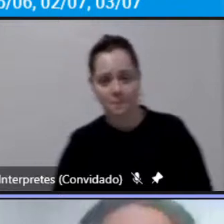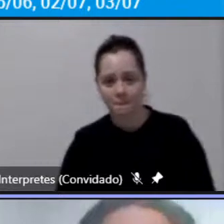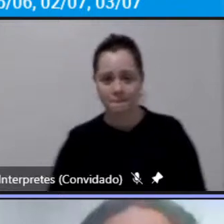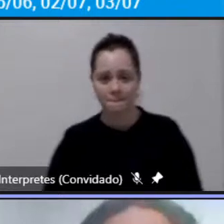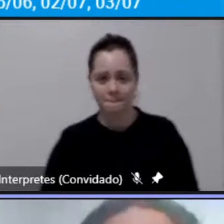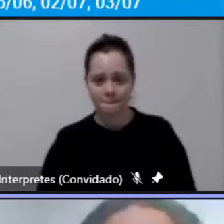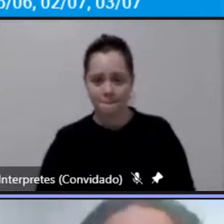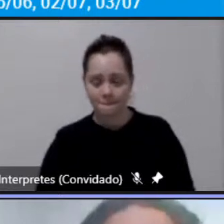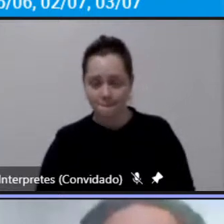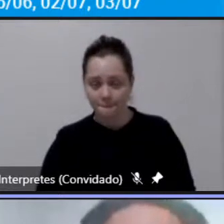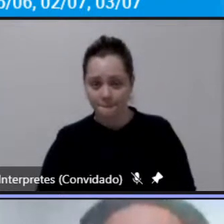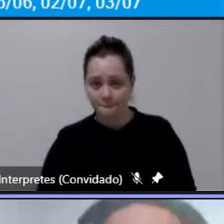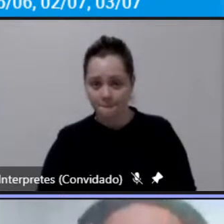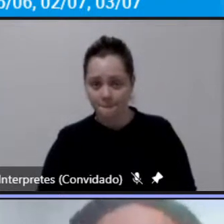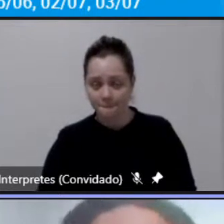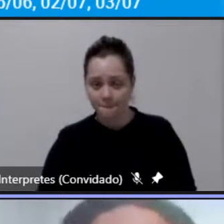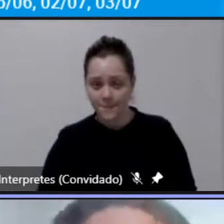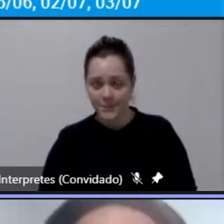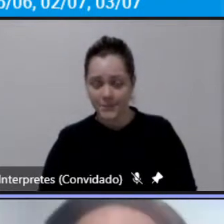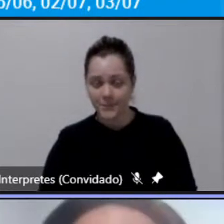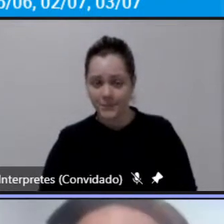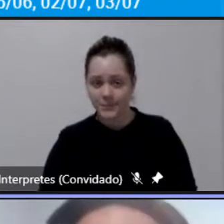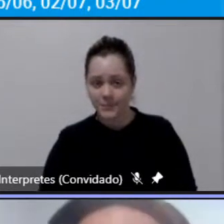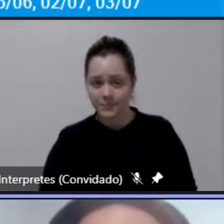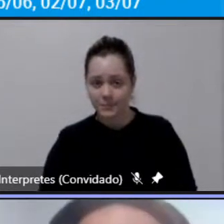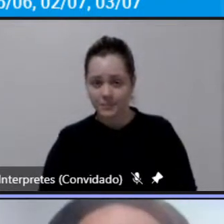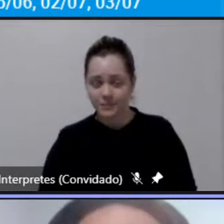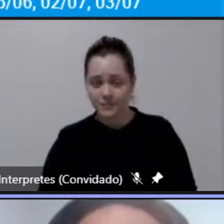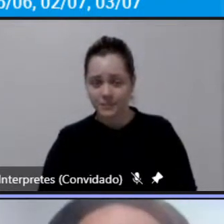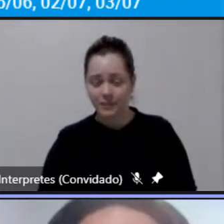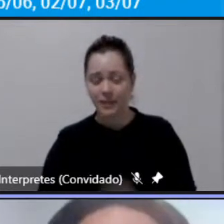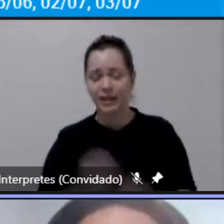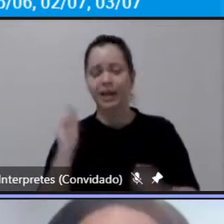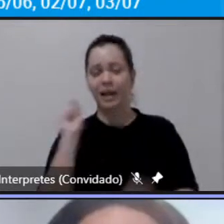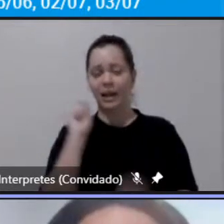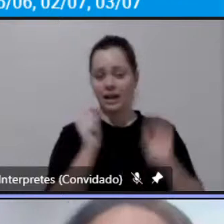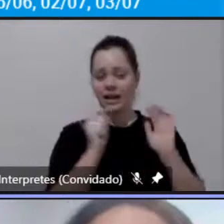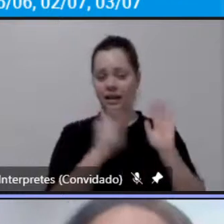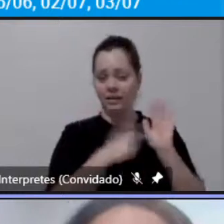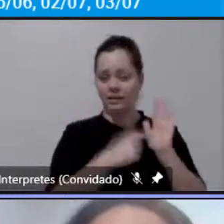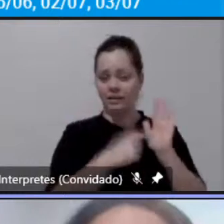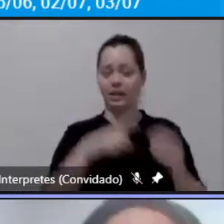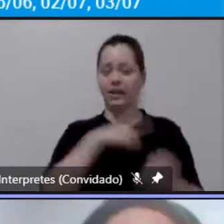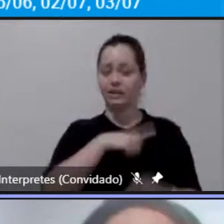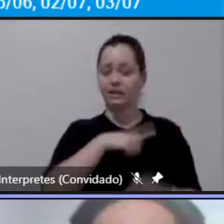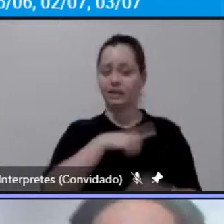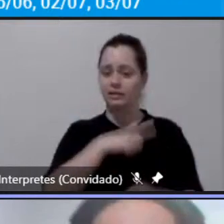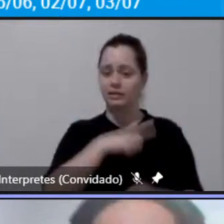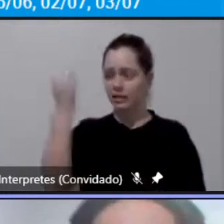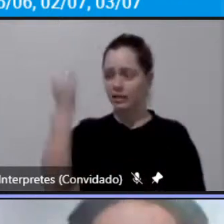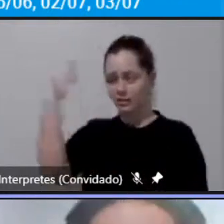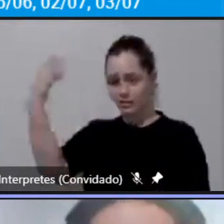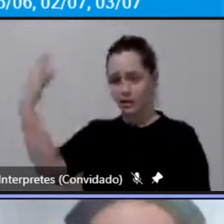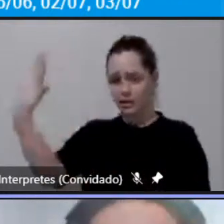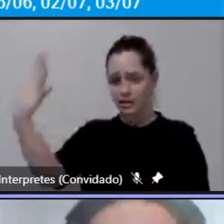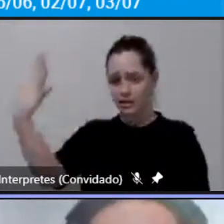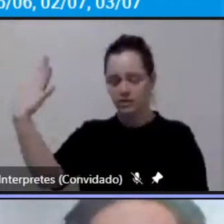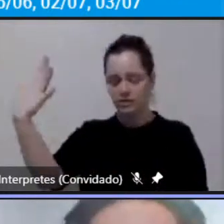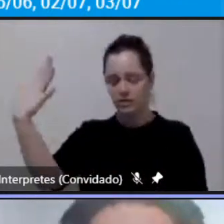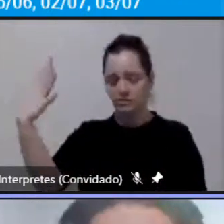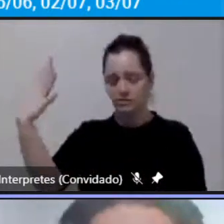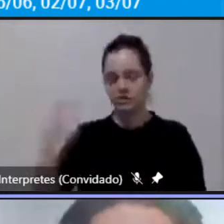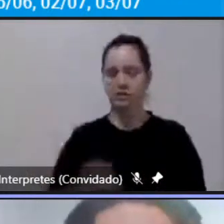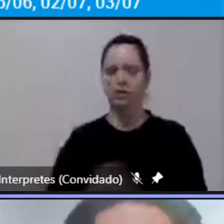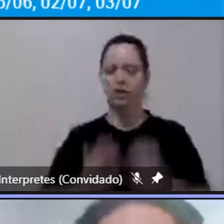aqui a gente o percentual de viagens entre as entre as